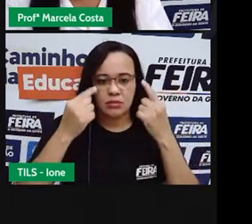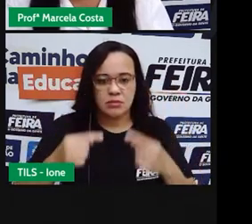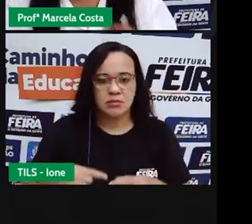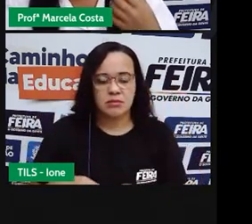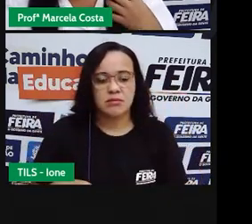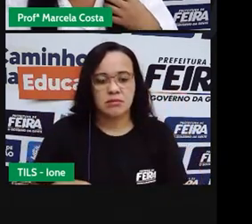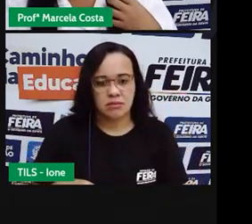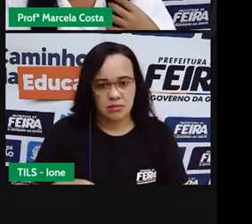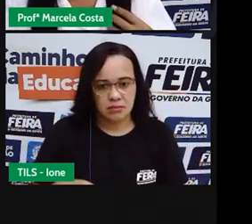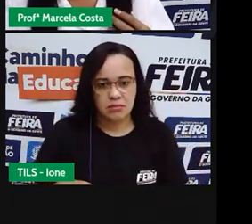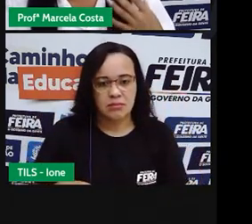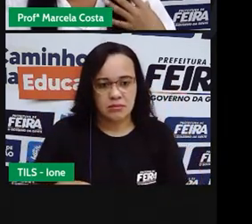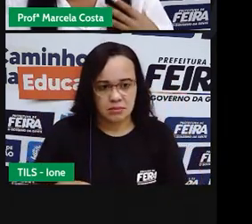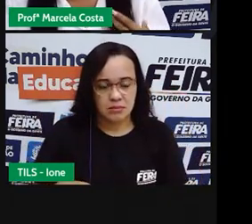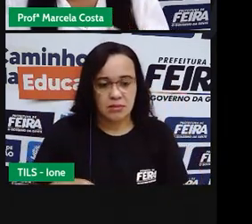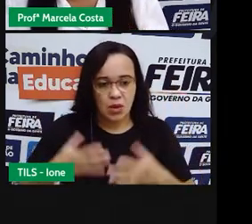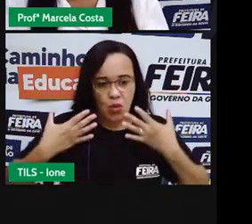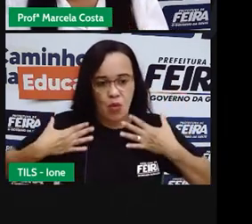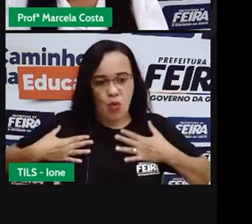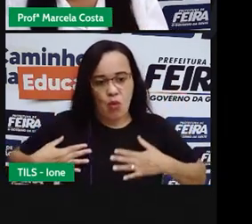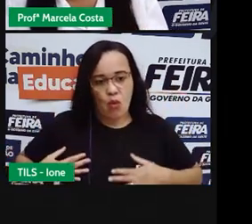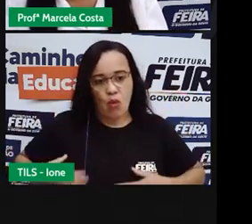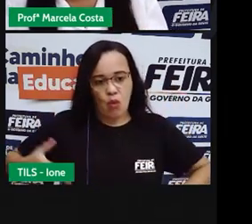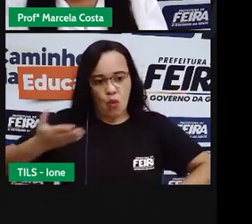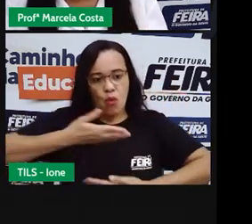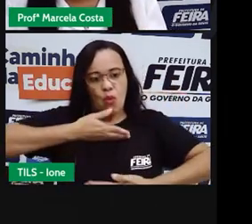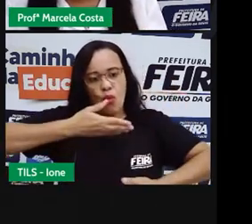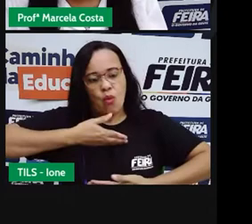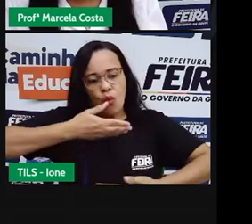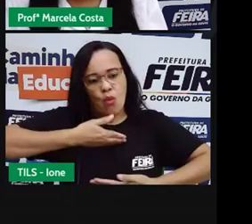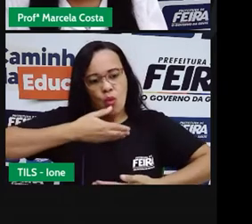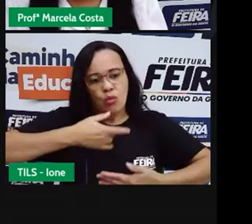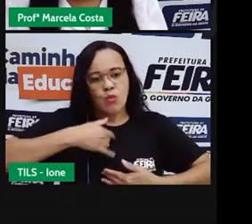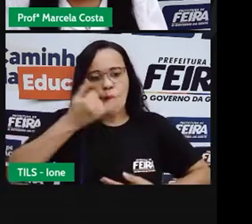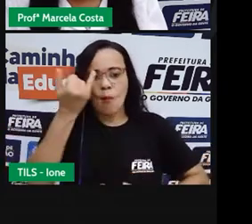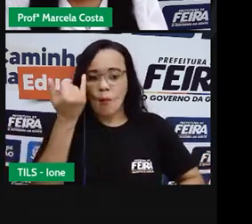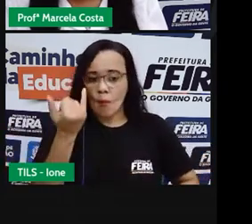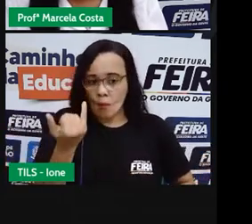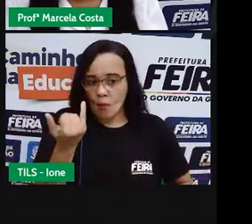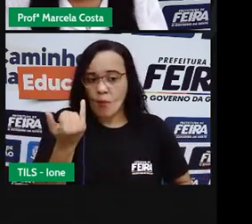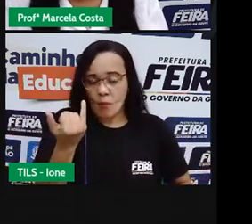O físico O corpo A gente vê Que é um corpo Magro